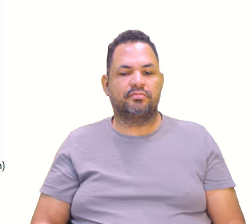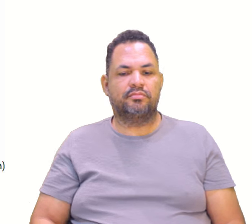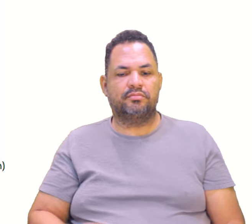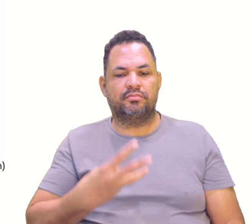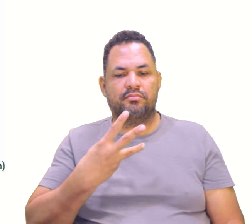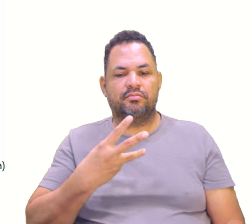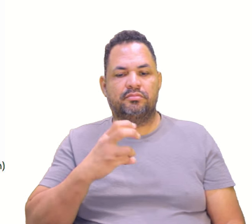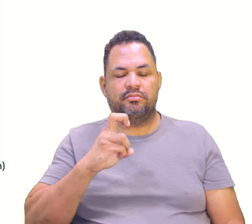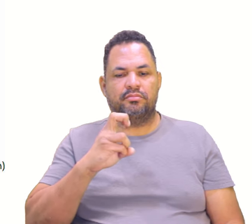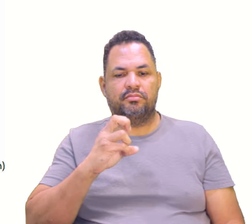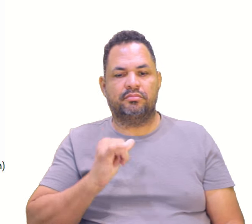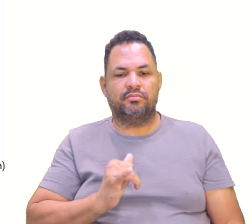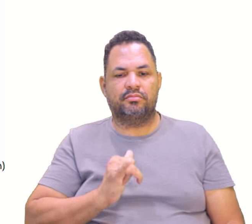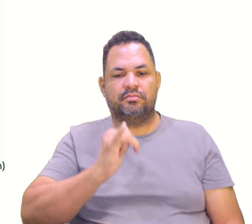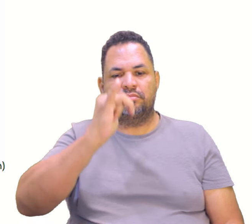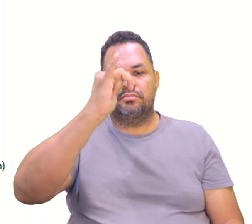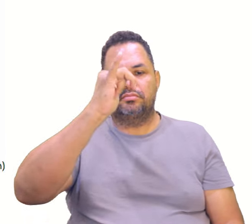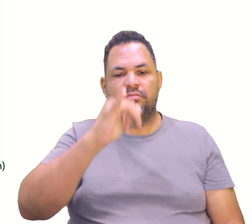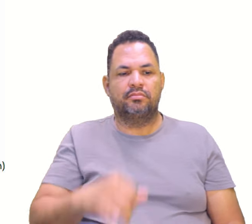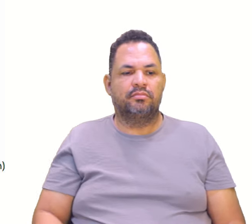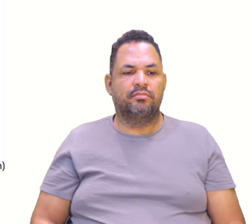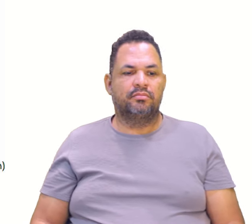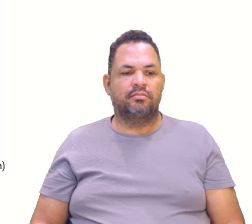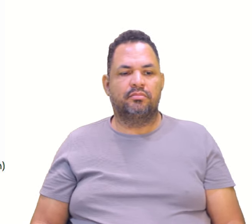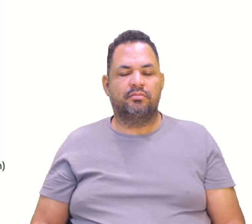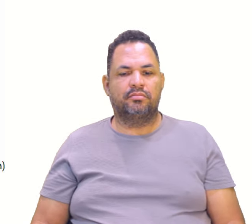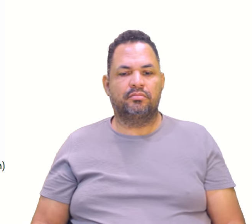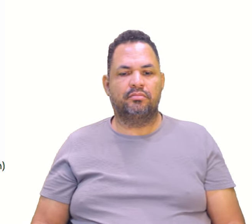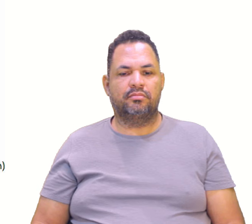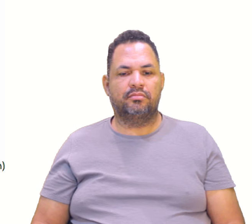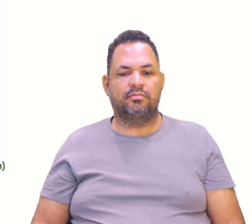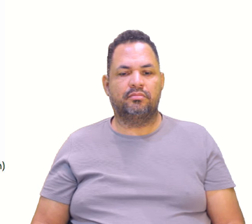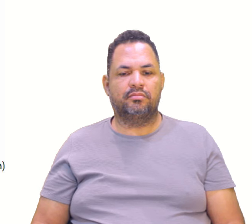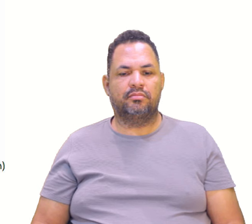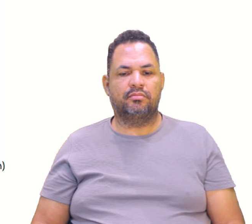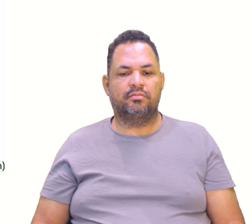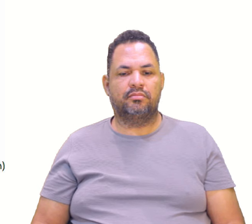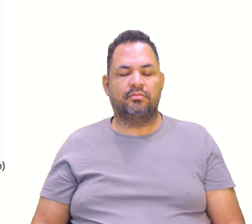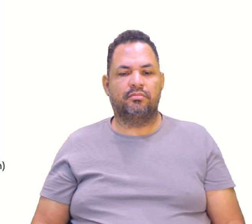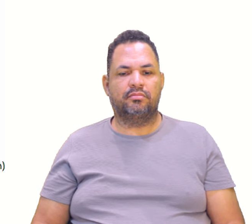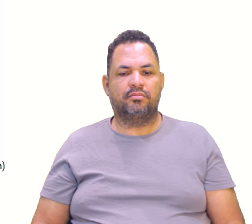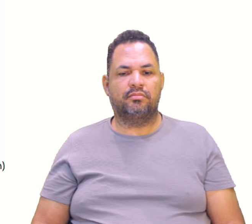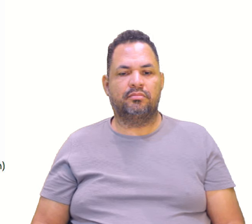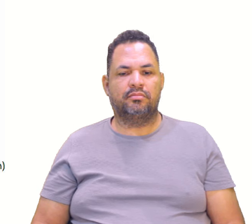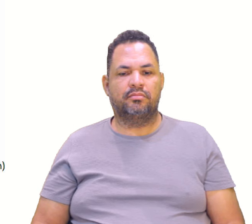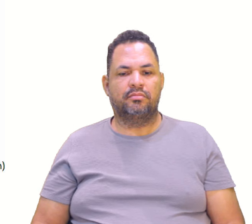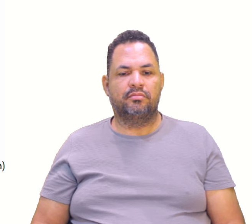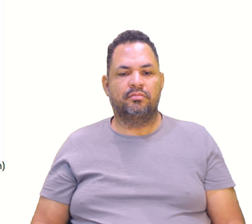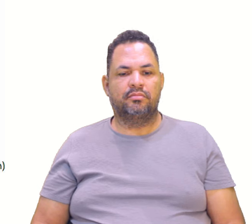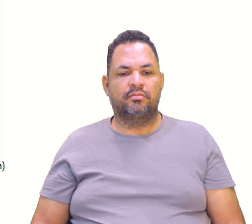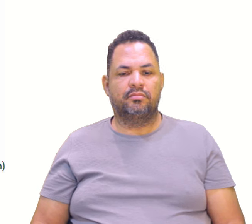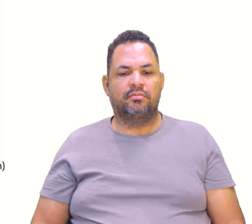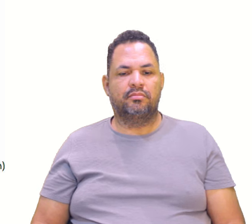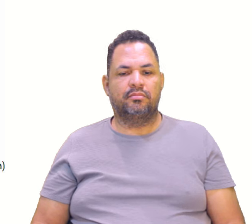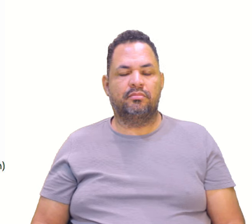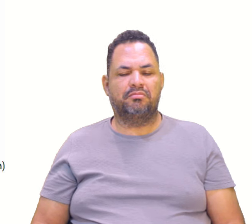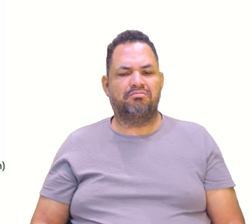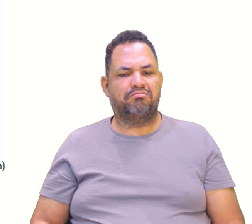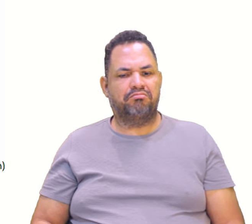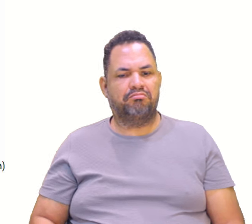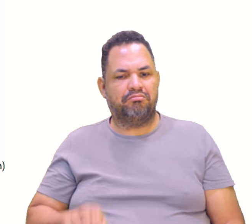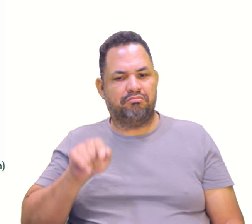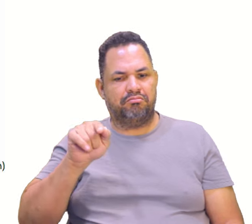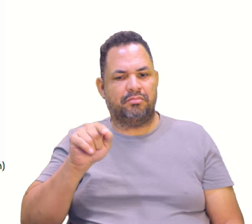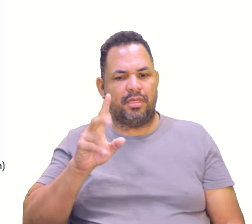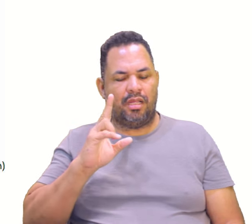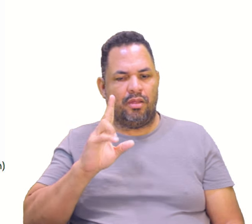para Y. 35 é aqui. Será que esse ponto aqui, 65 para X e 35 para Y. Esse ponto aqui está com